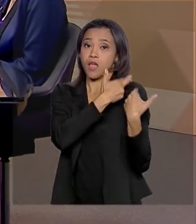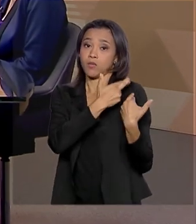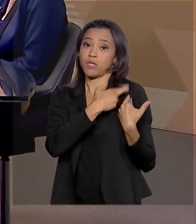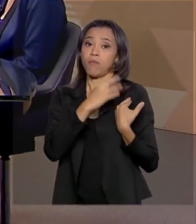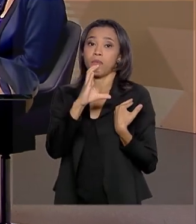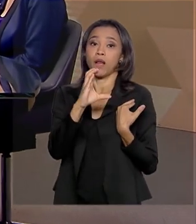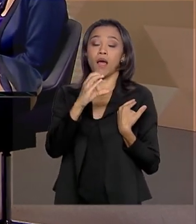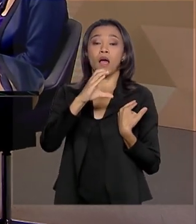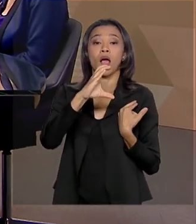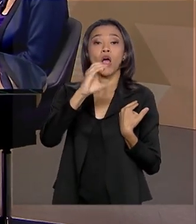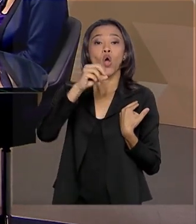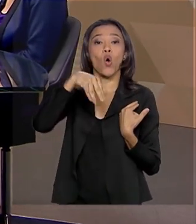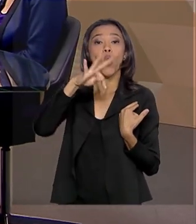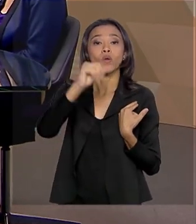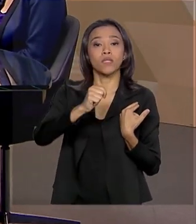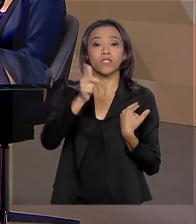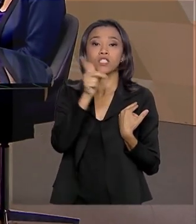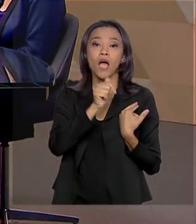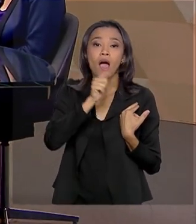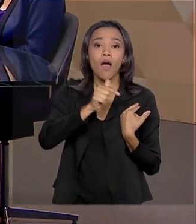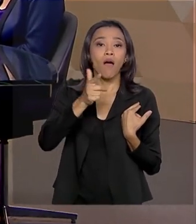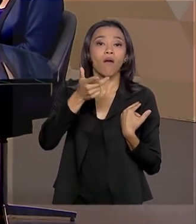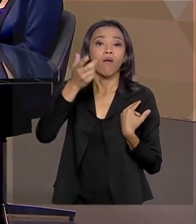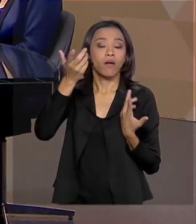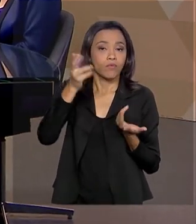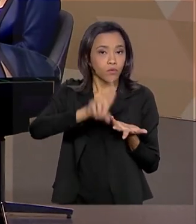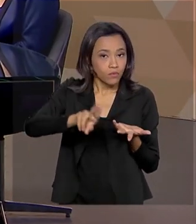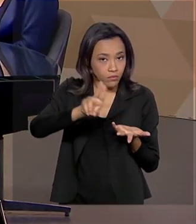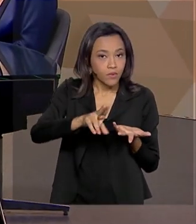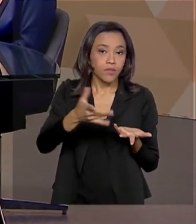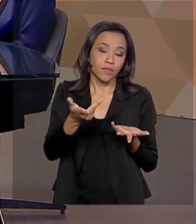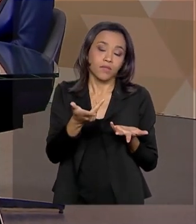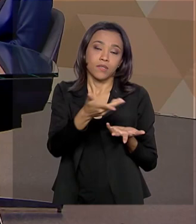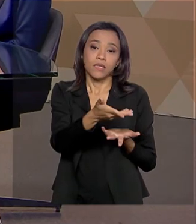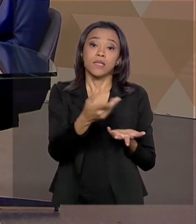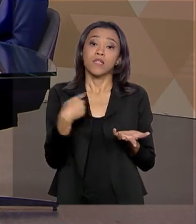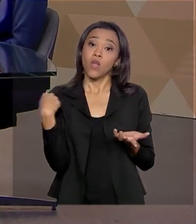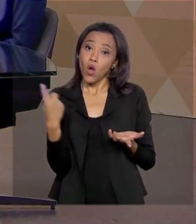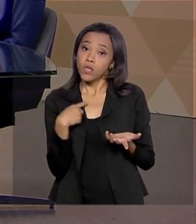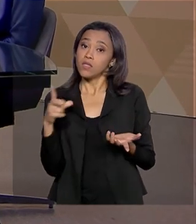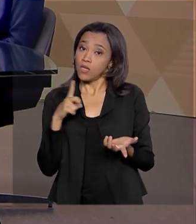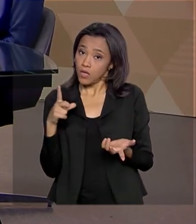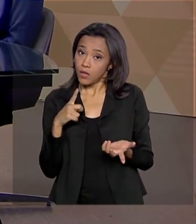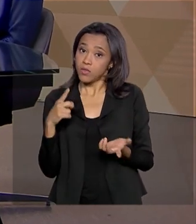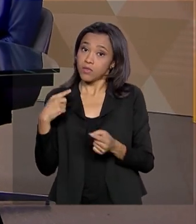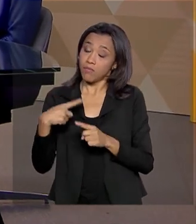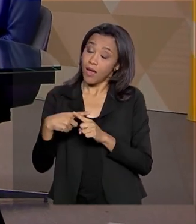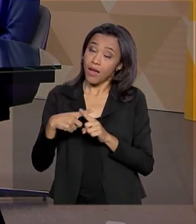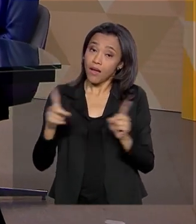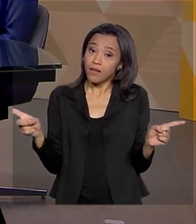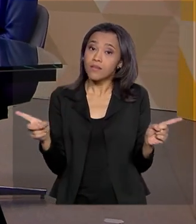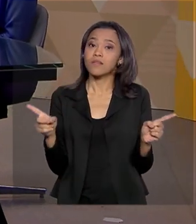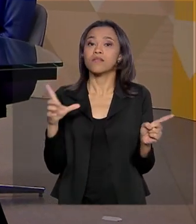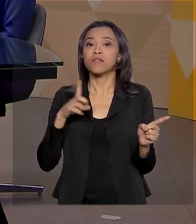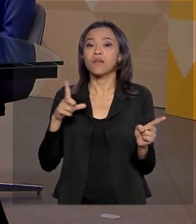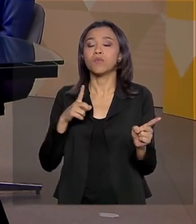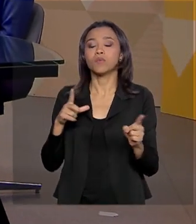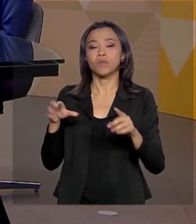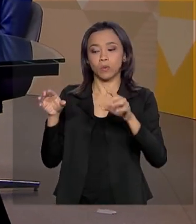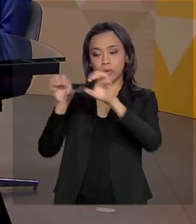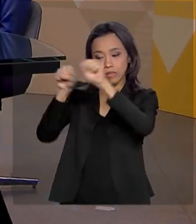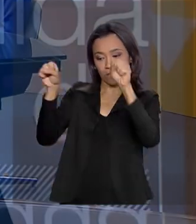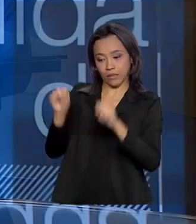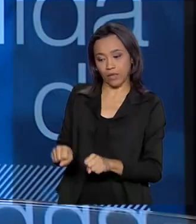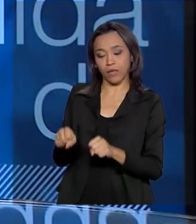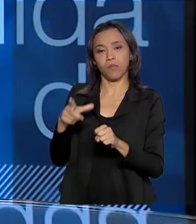conta de água. Nós temos também uma cobrança pelo uso de recursos hídricos, mas ela é delimitada no âmbito de todo o sistema, pelos